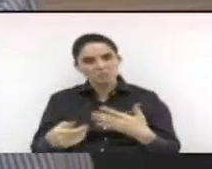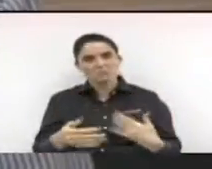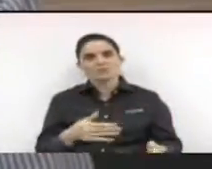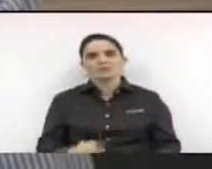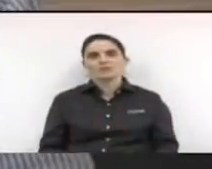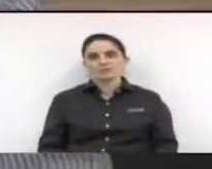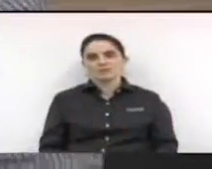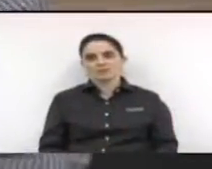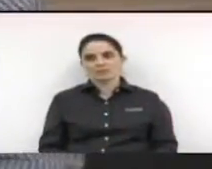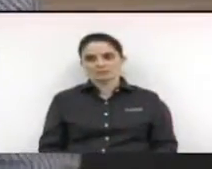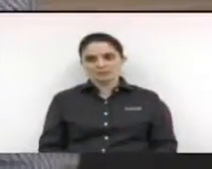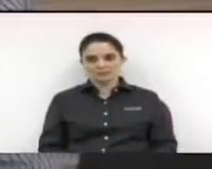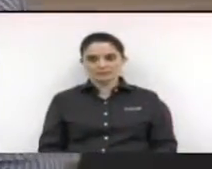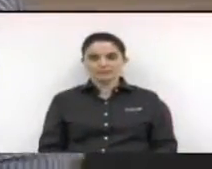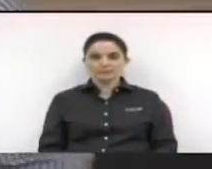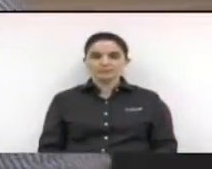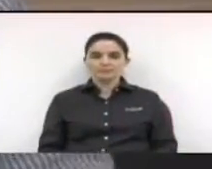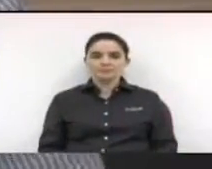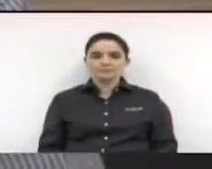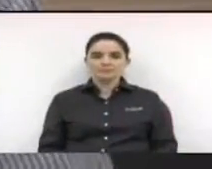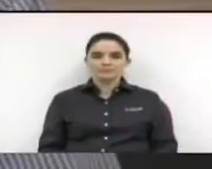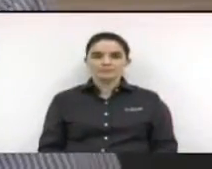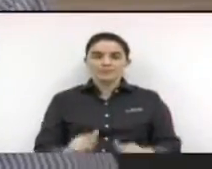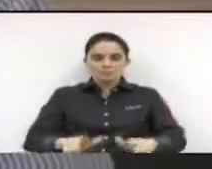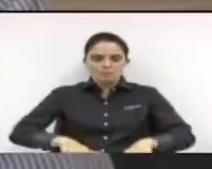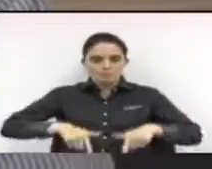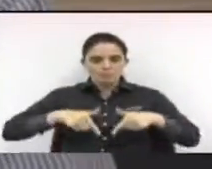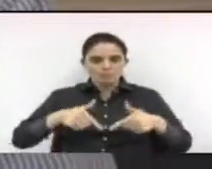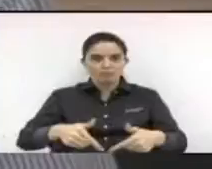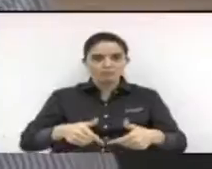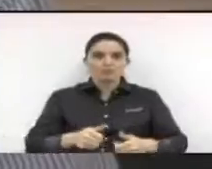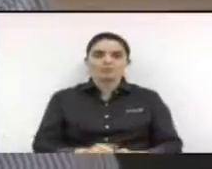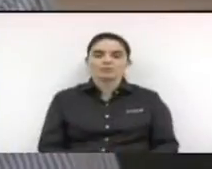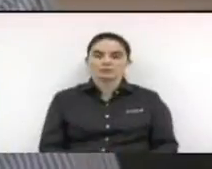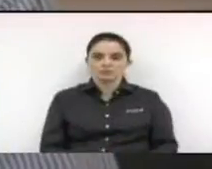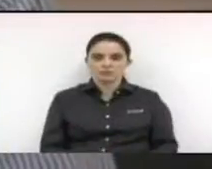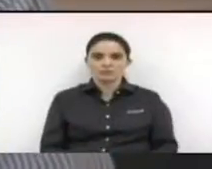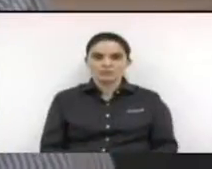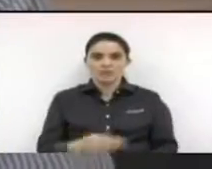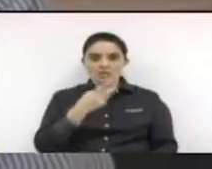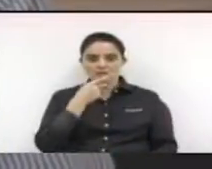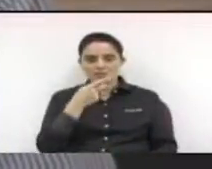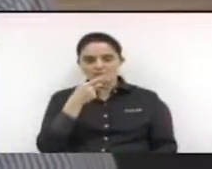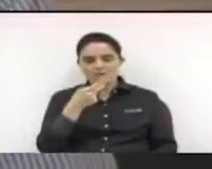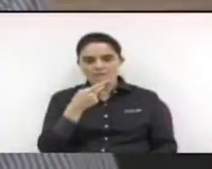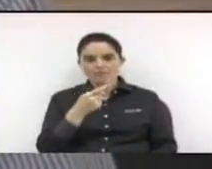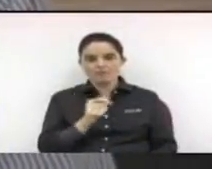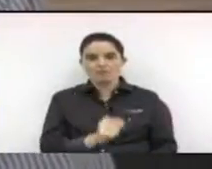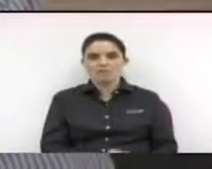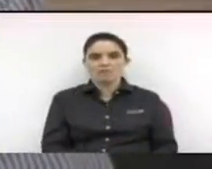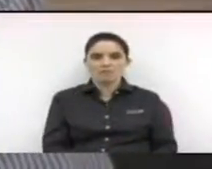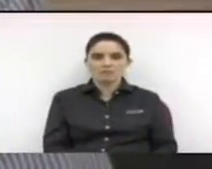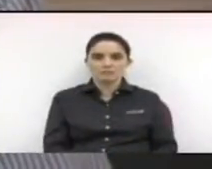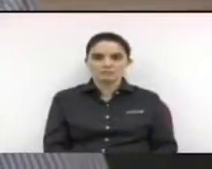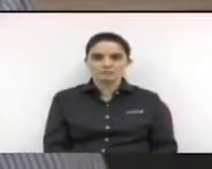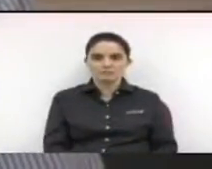emoção é válida de luta, quando se fala em tentativa de